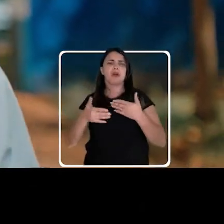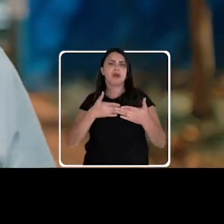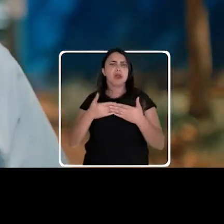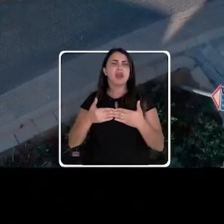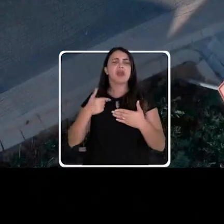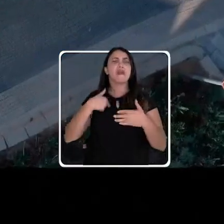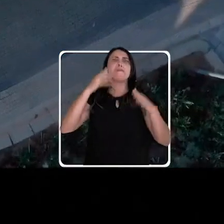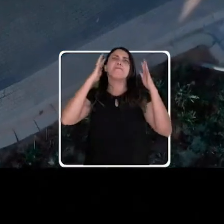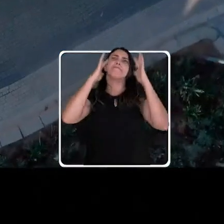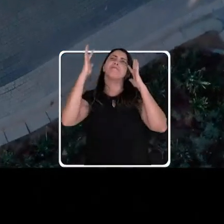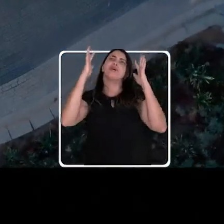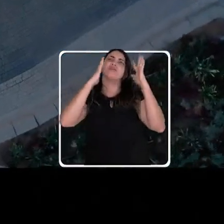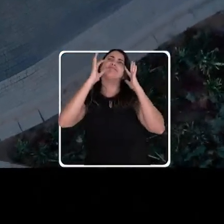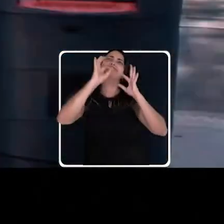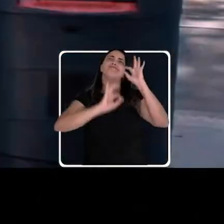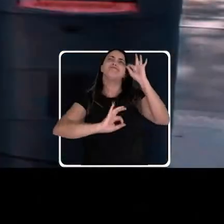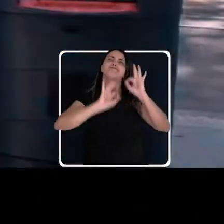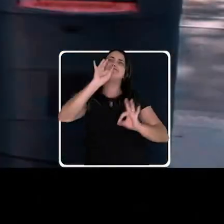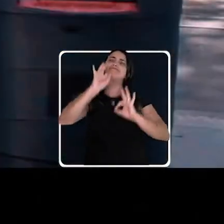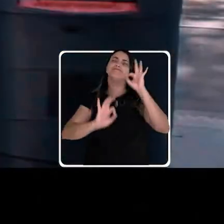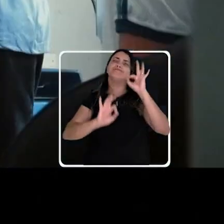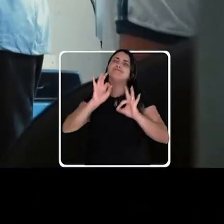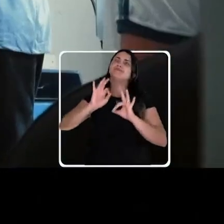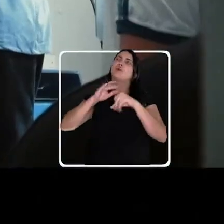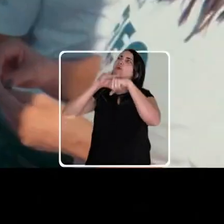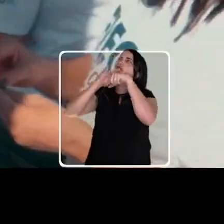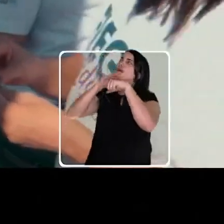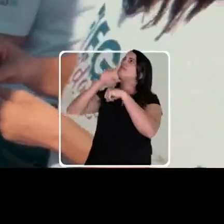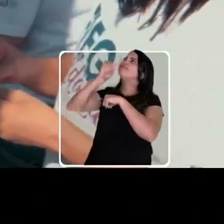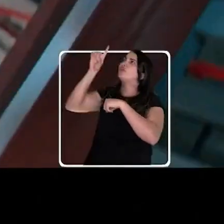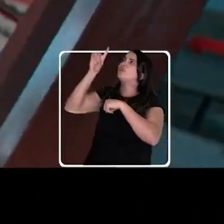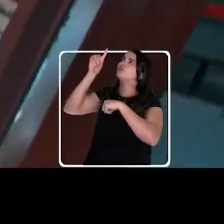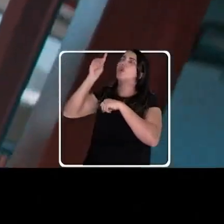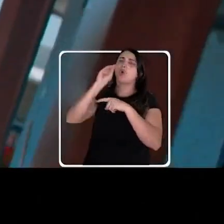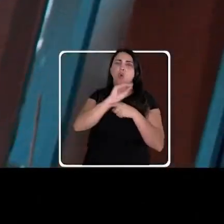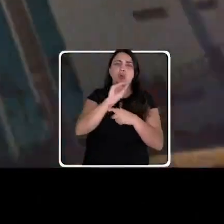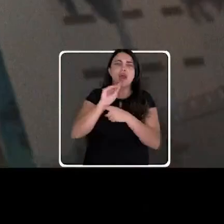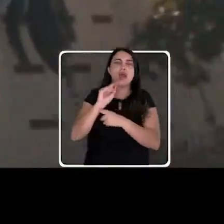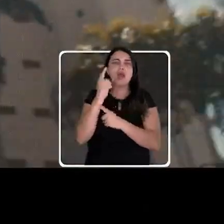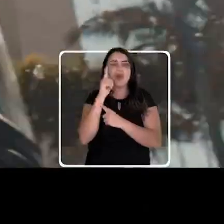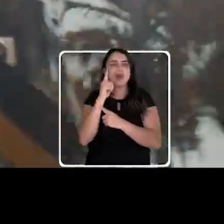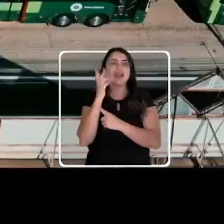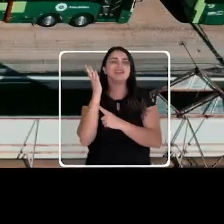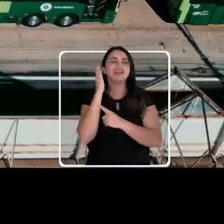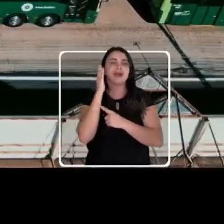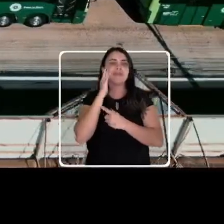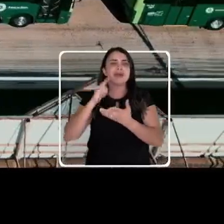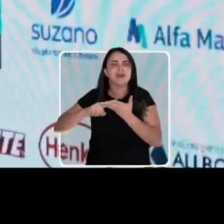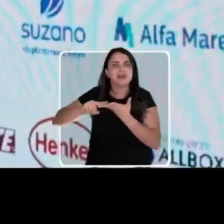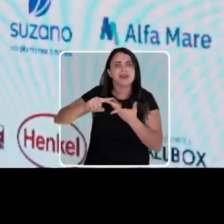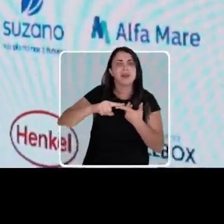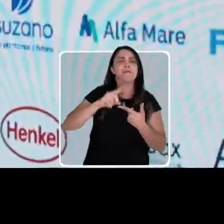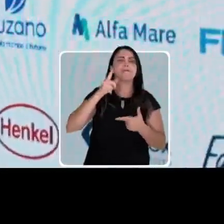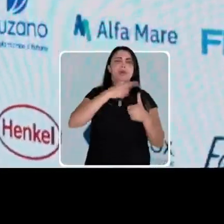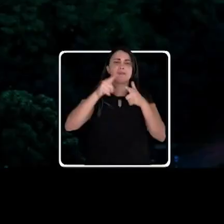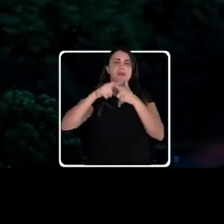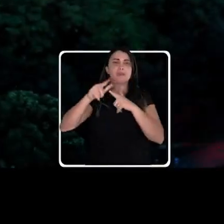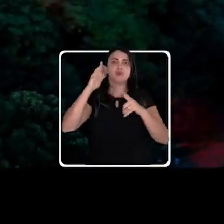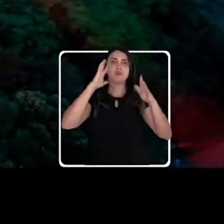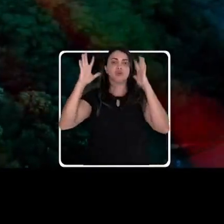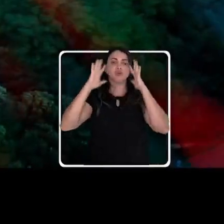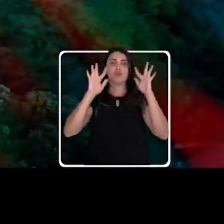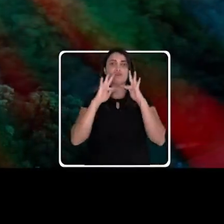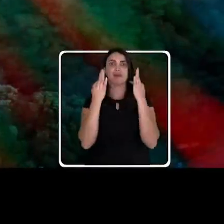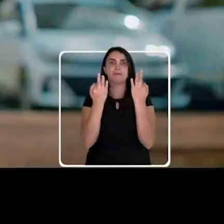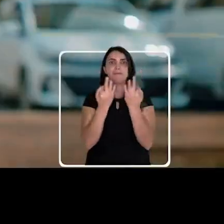com Deus. Cuidar de Goiânia, entendendo as dificuldades e os sonhos de cada família, é um grande desafio. Mas eu não tenho medo